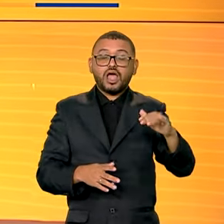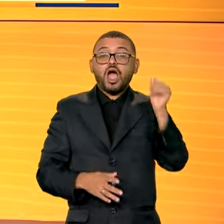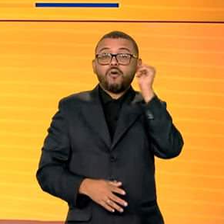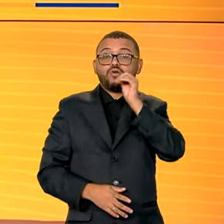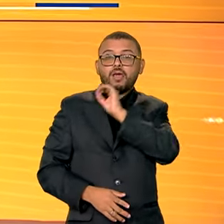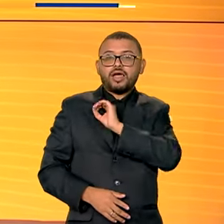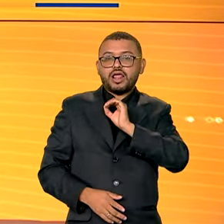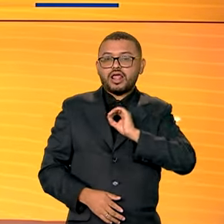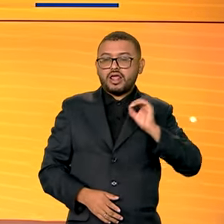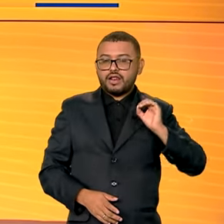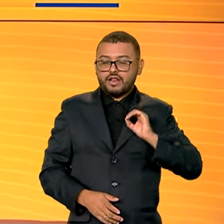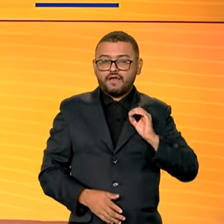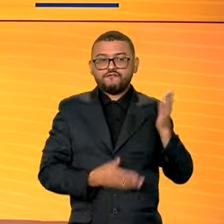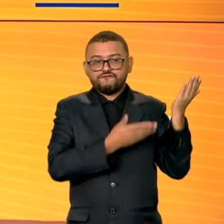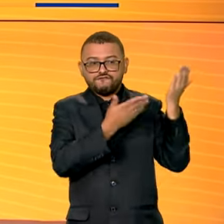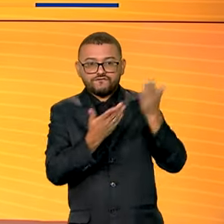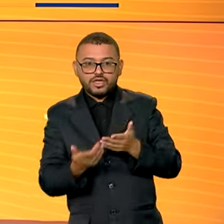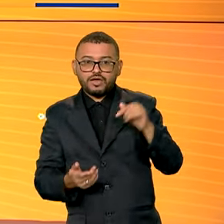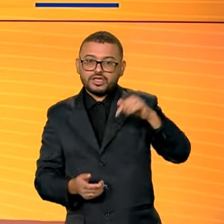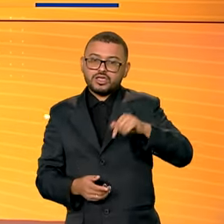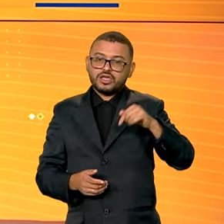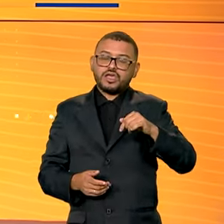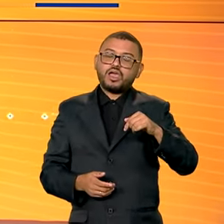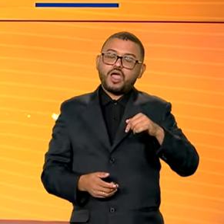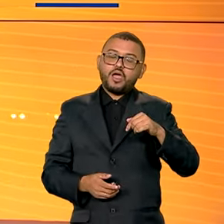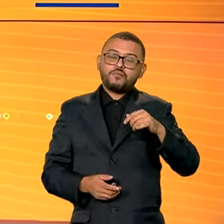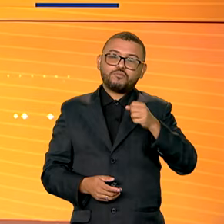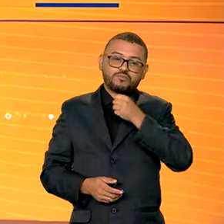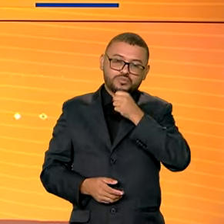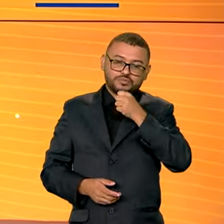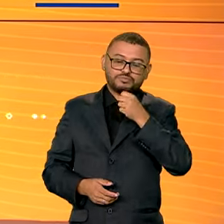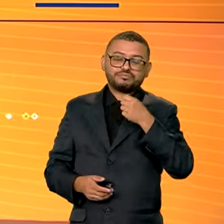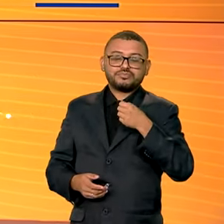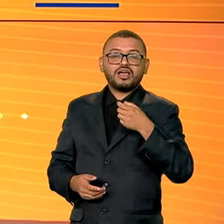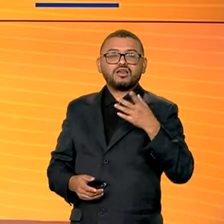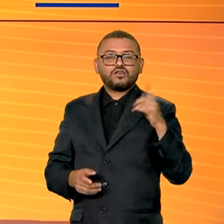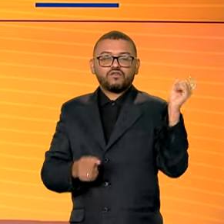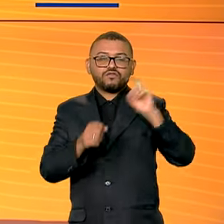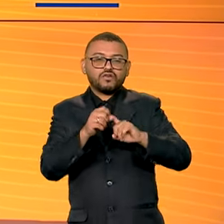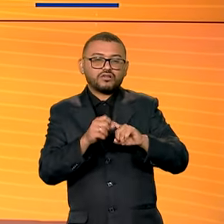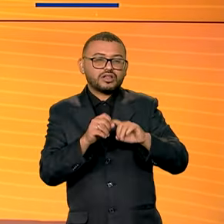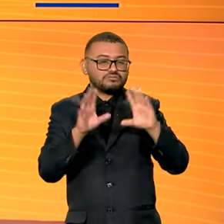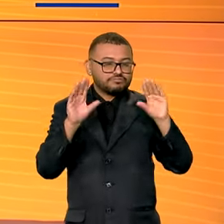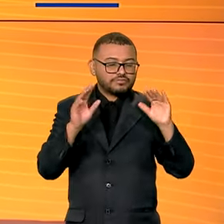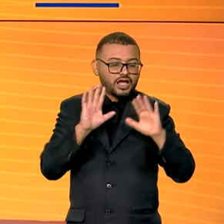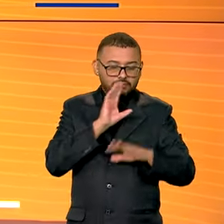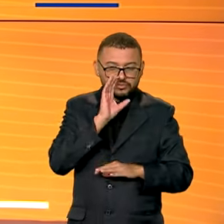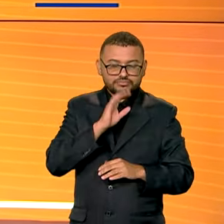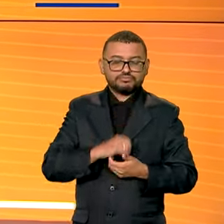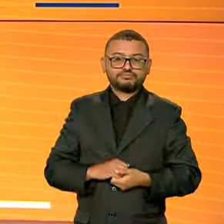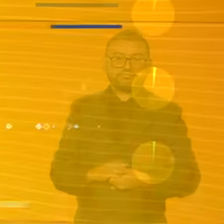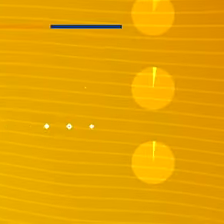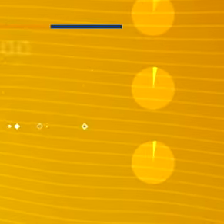E Marina Silva foi a convidada de hoje do programa Bom Dia, Ministra. A gente volta depois do intervalo.